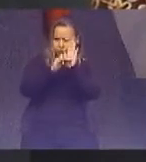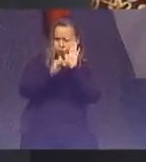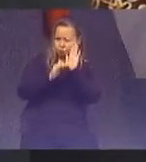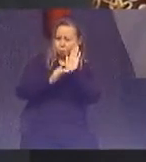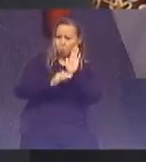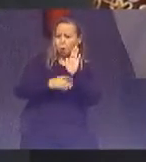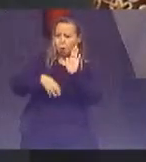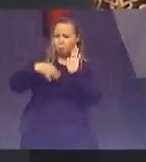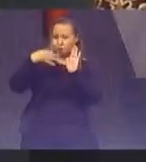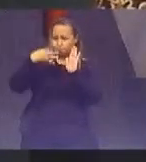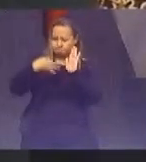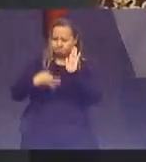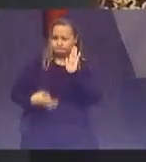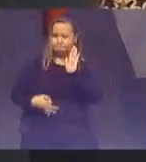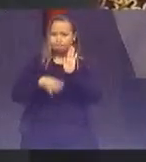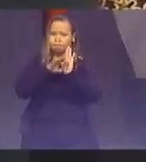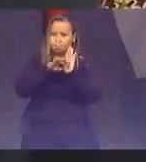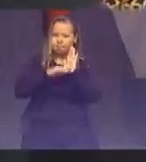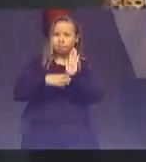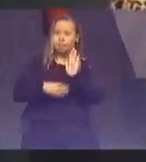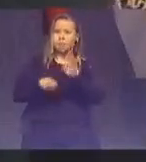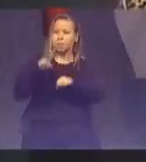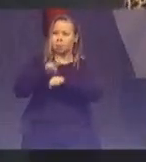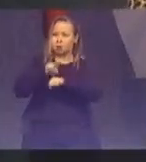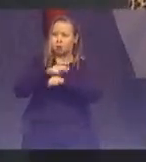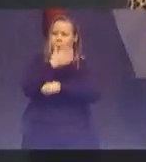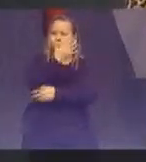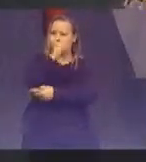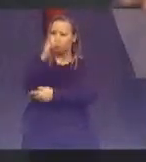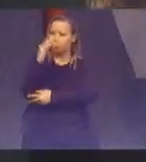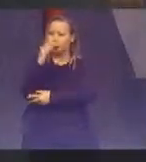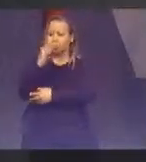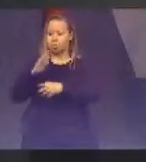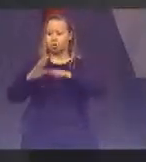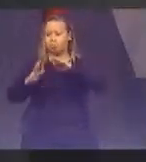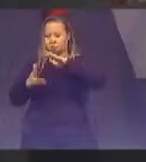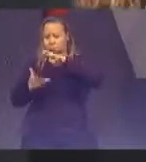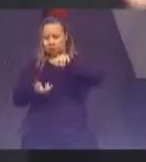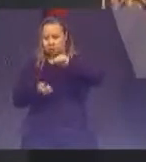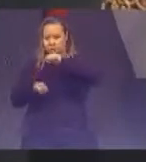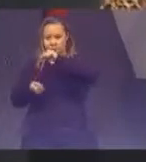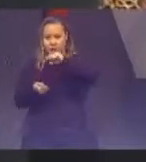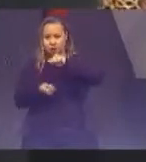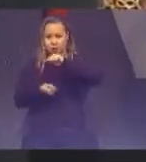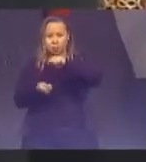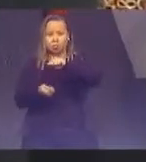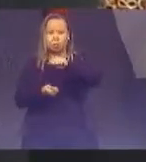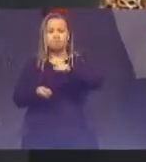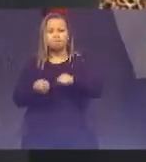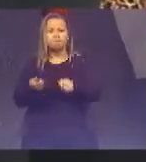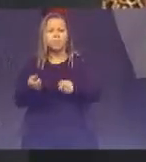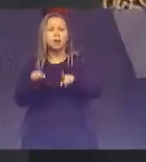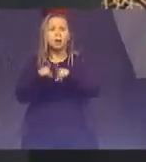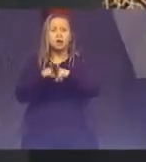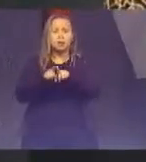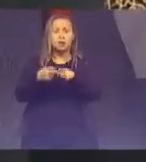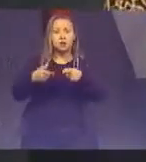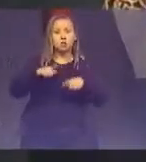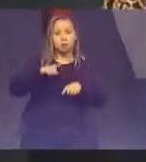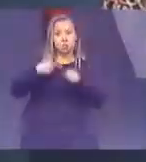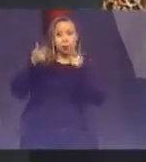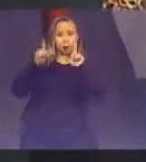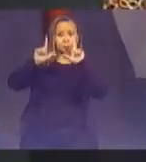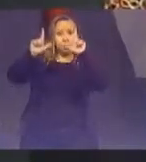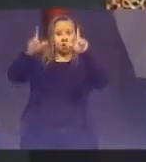defesa do ambiente e da sustentabilidade ambiental, e, sobretudo, de contarmos, neste painel, com a